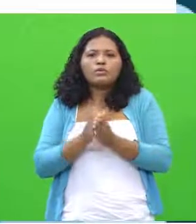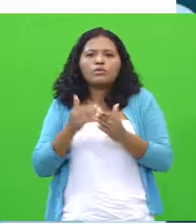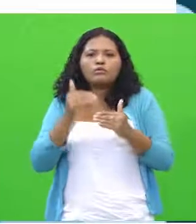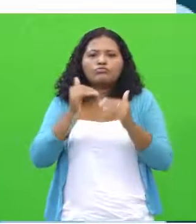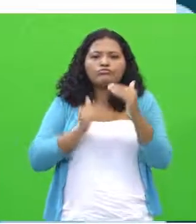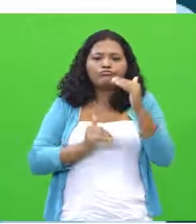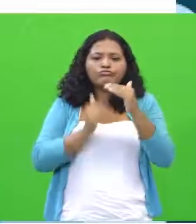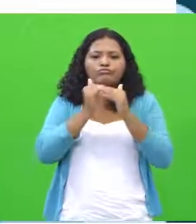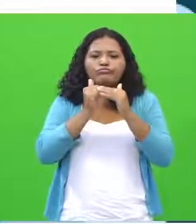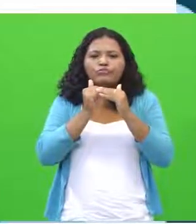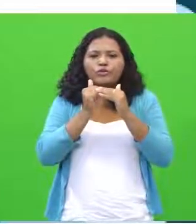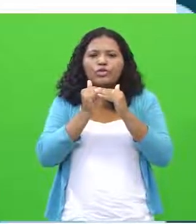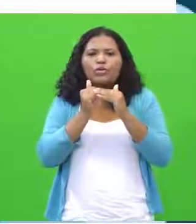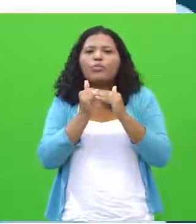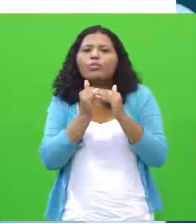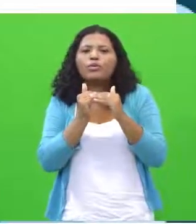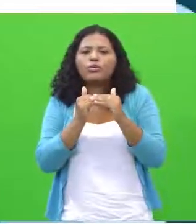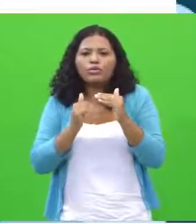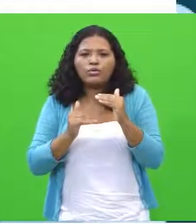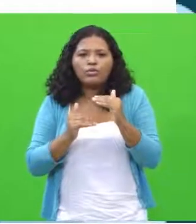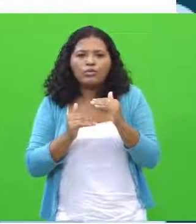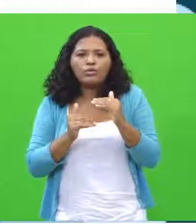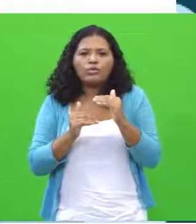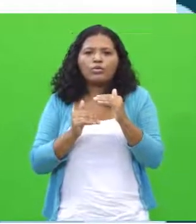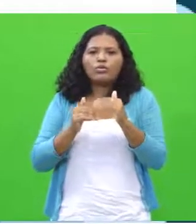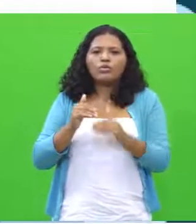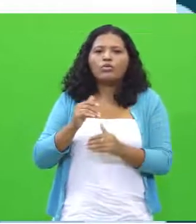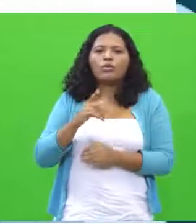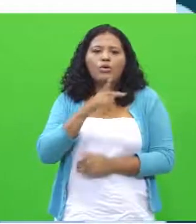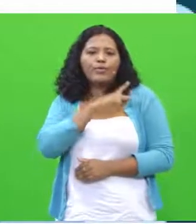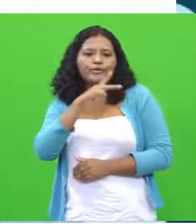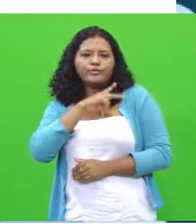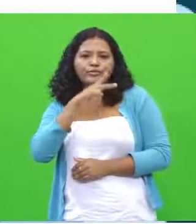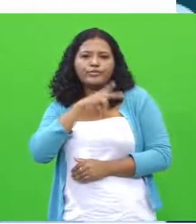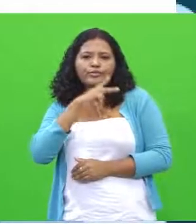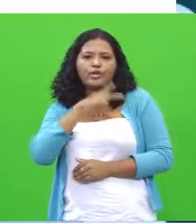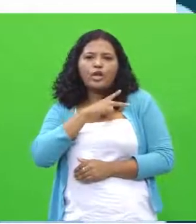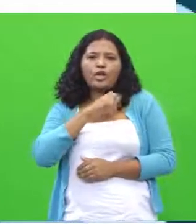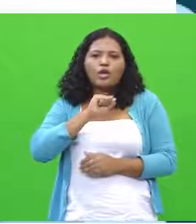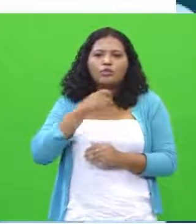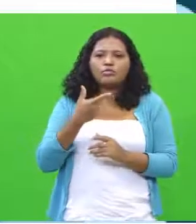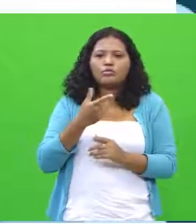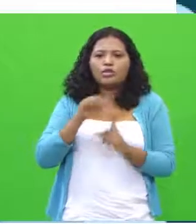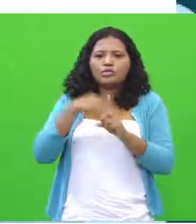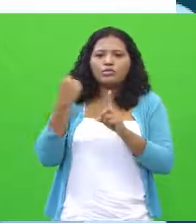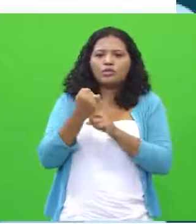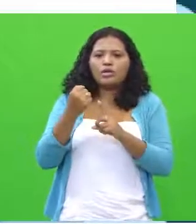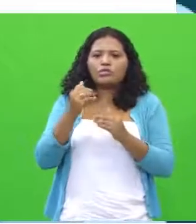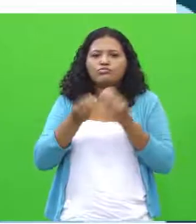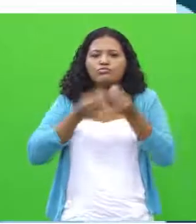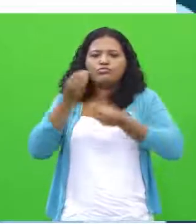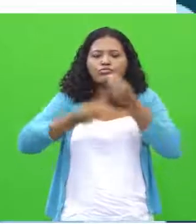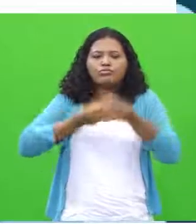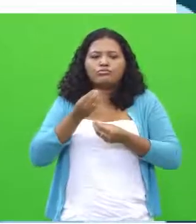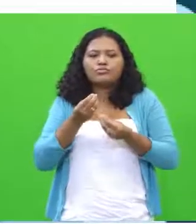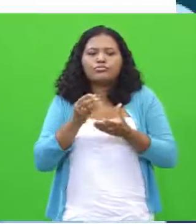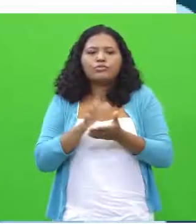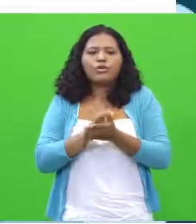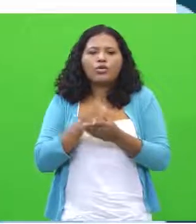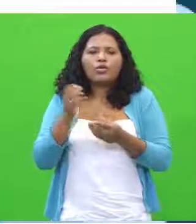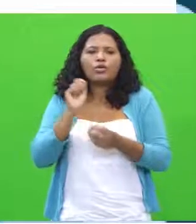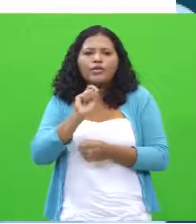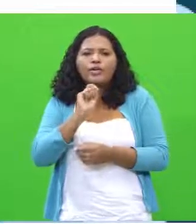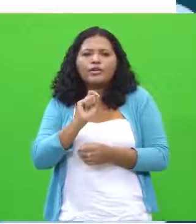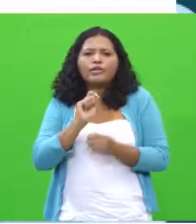e o privado. O que pode se tornar público e que não pode se tornar público. Então, posso fazer,